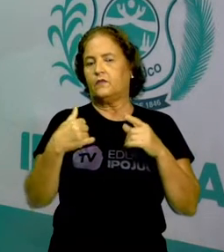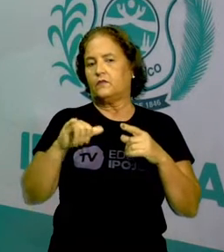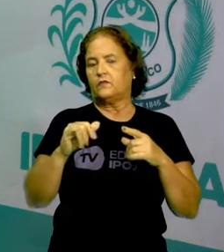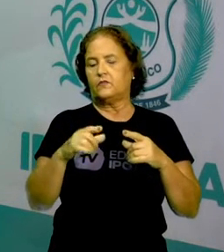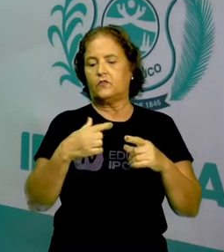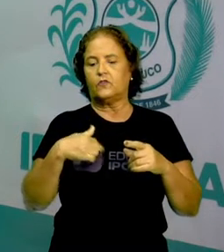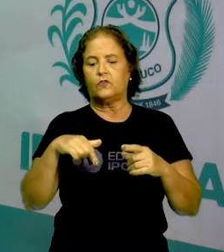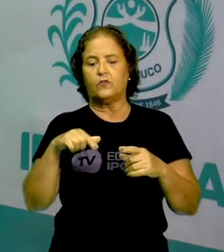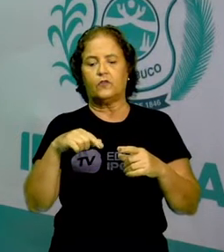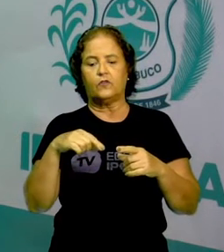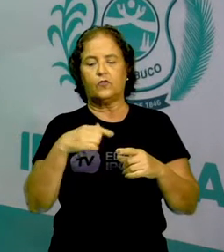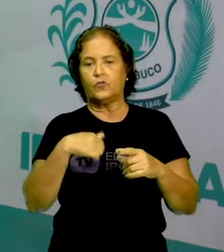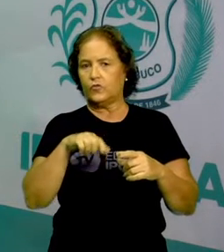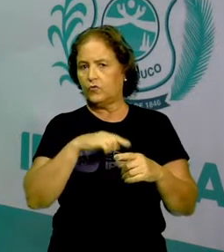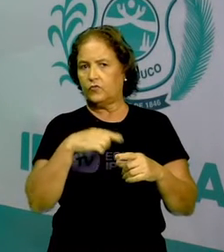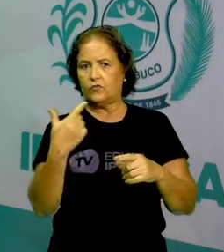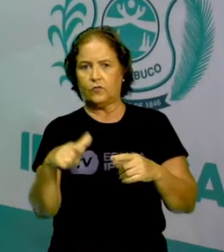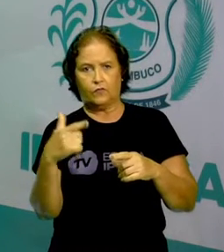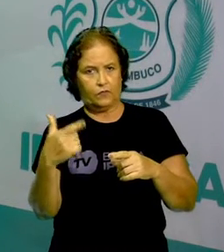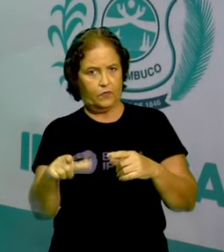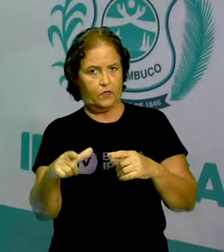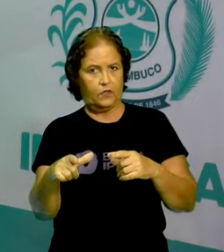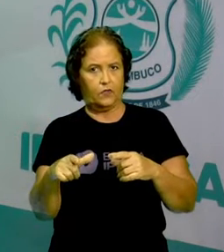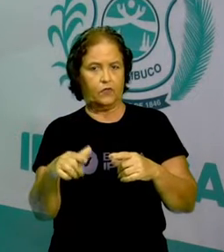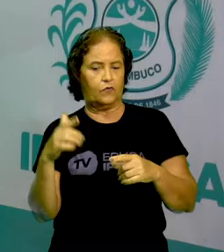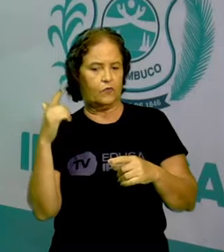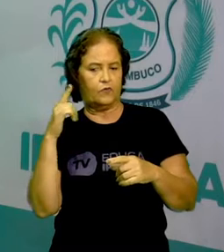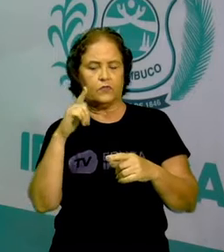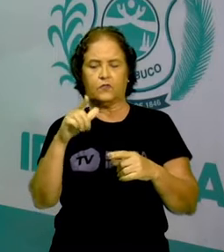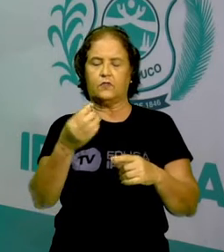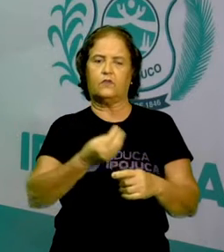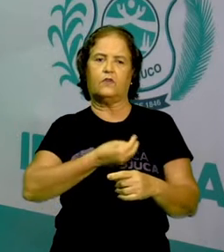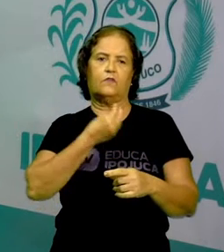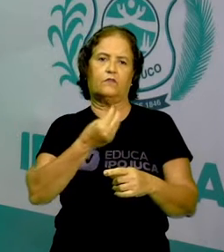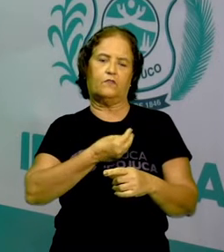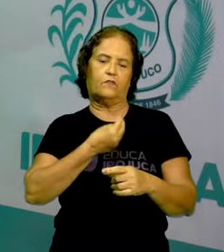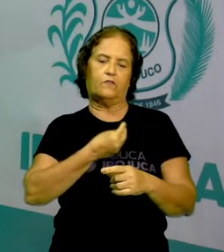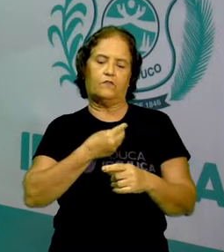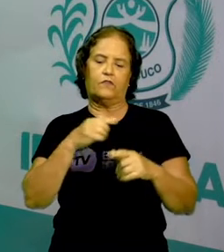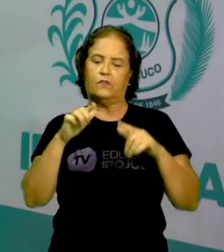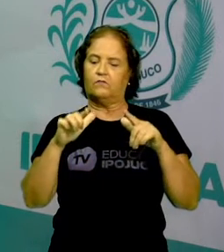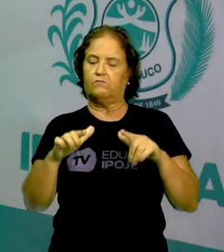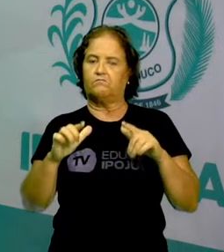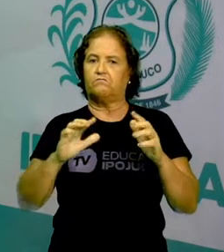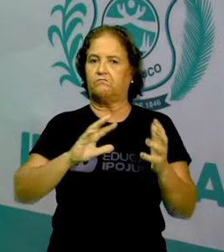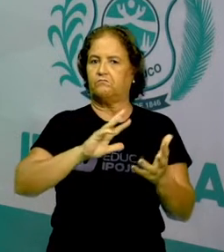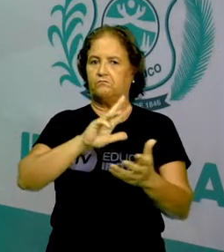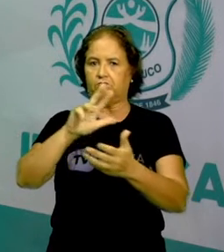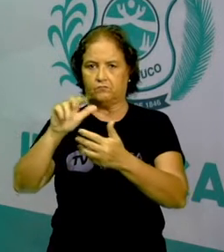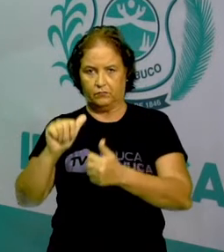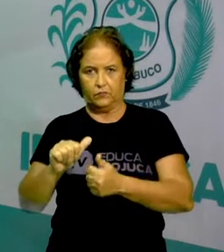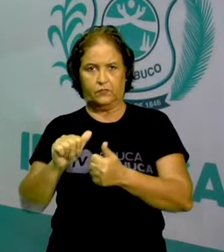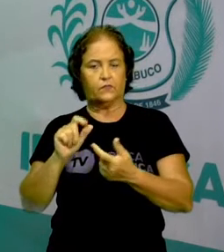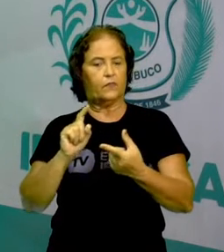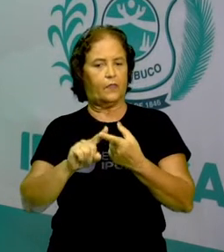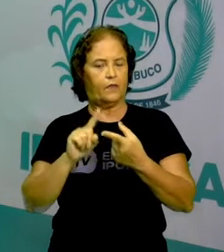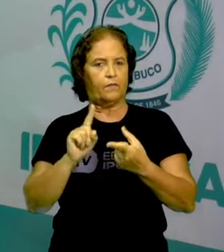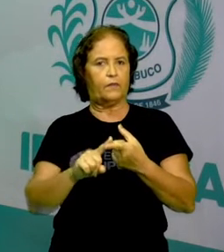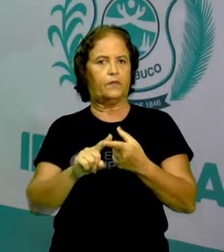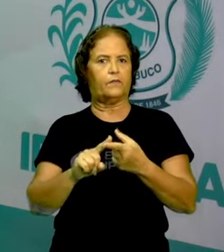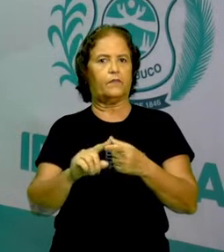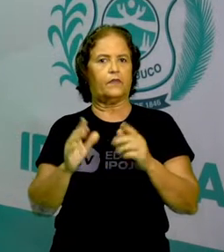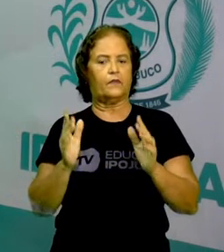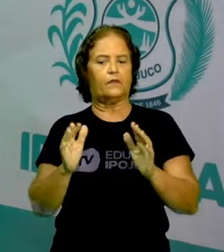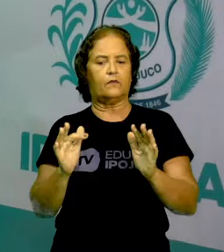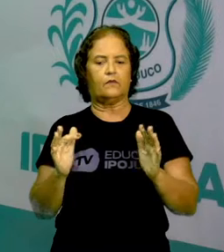sobreviver nesse ambiente, neste mundo, tá certo? Então vamos lá. Concluir a nossa